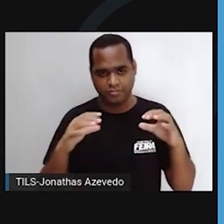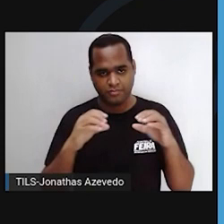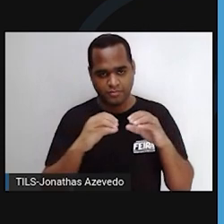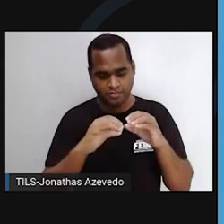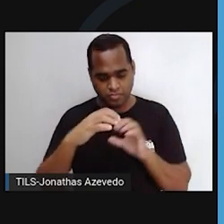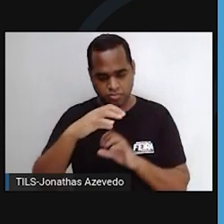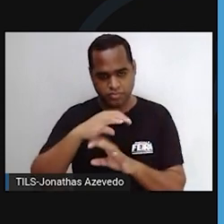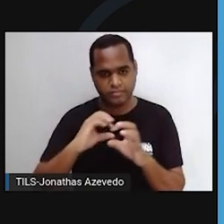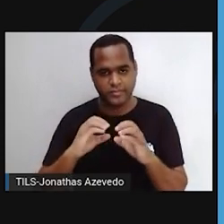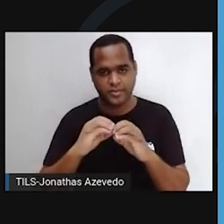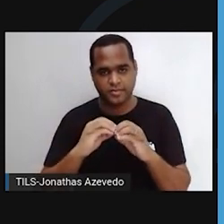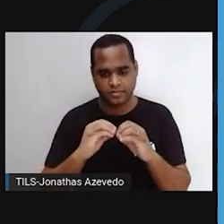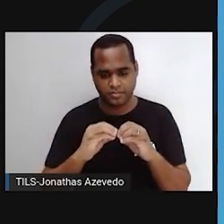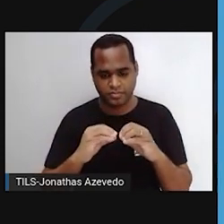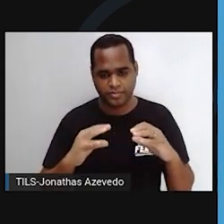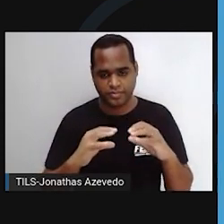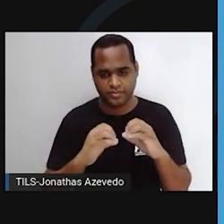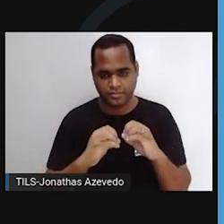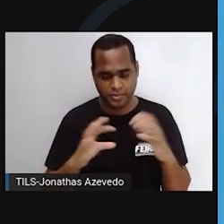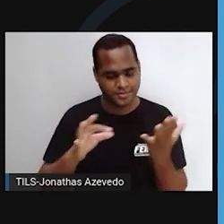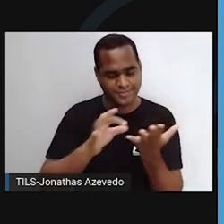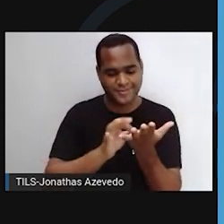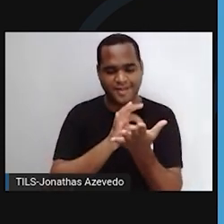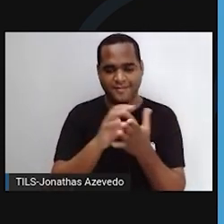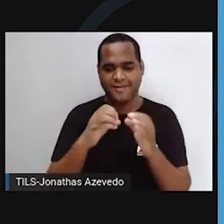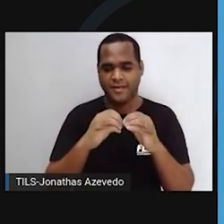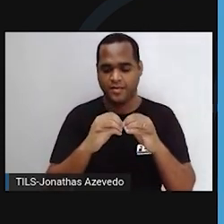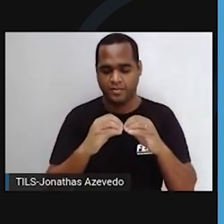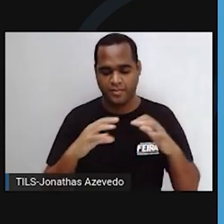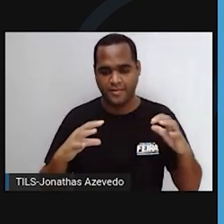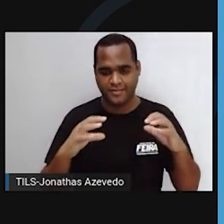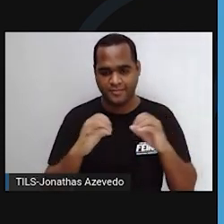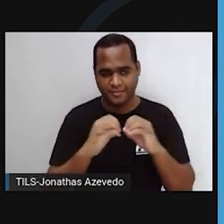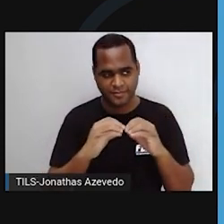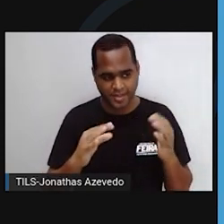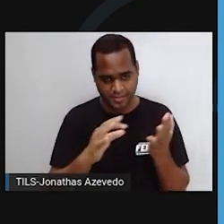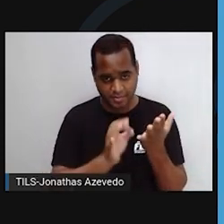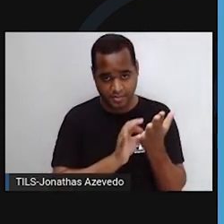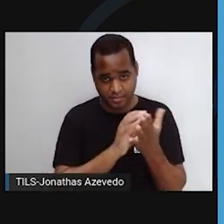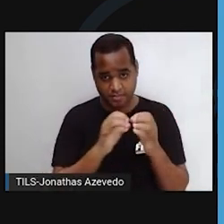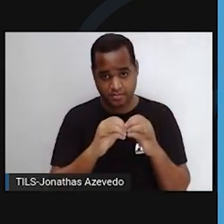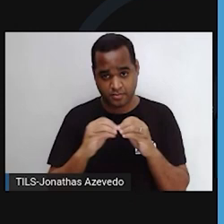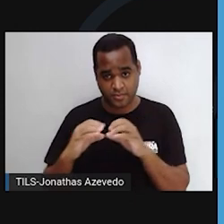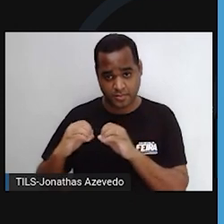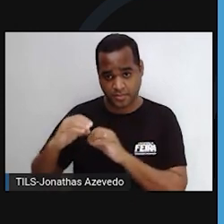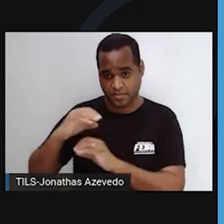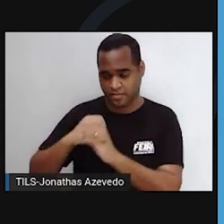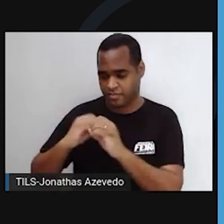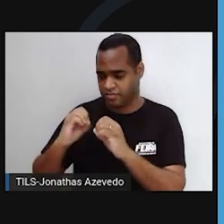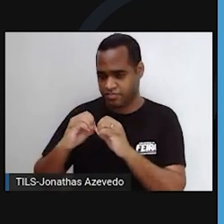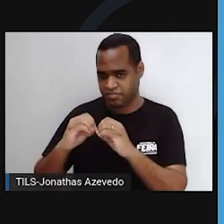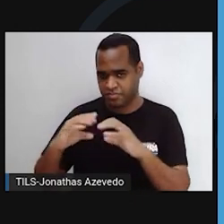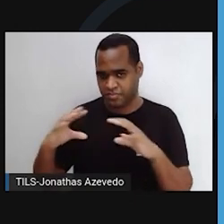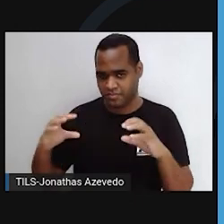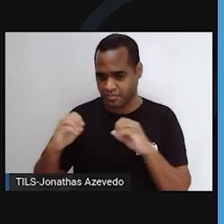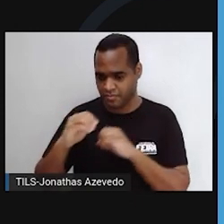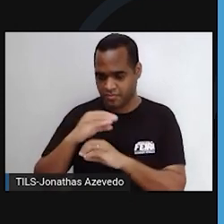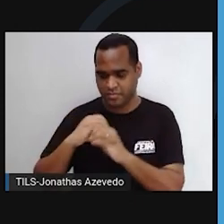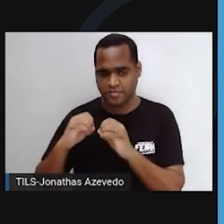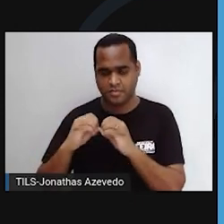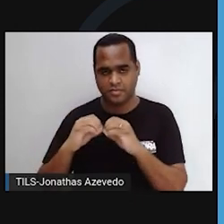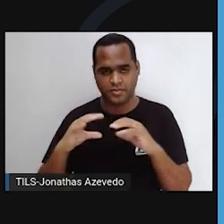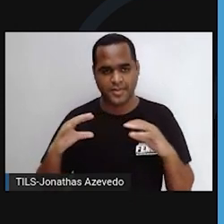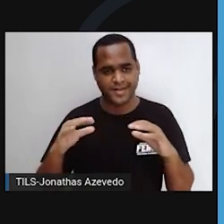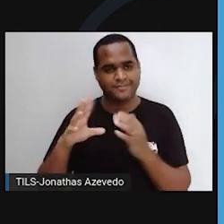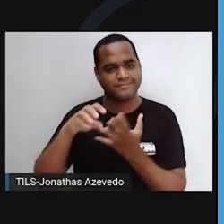Possuem a capacidade de duplicação durante o ciclo da divisão celular, organizando o fuso acromático. Além disso, os